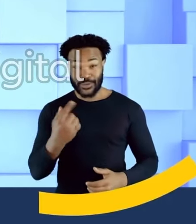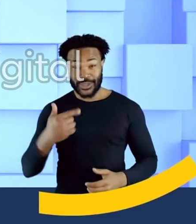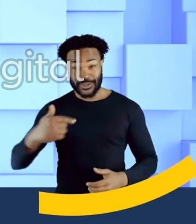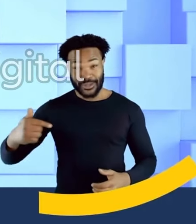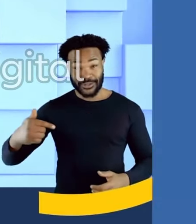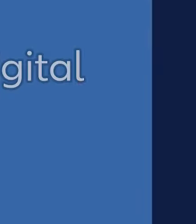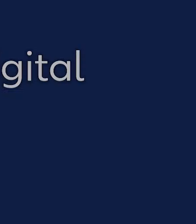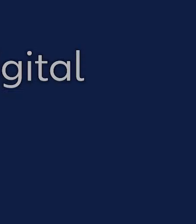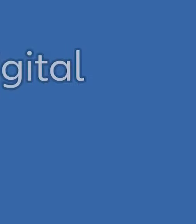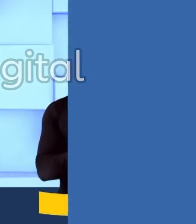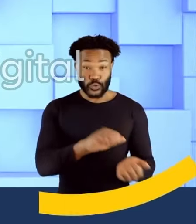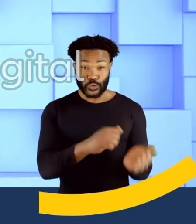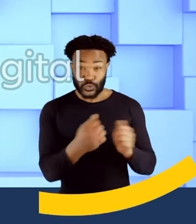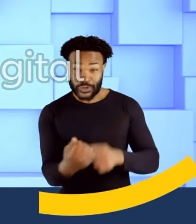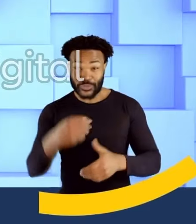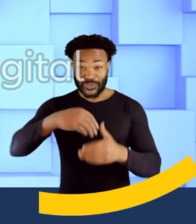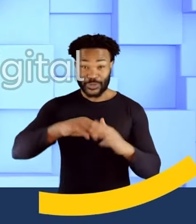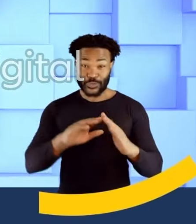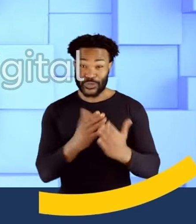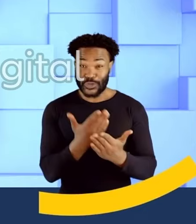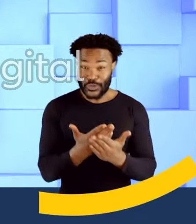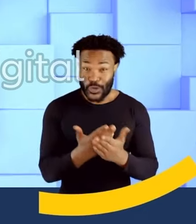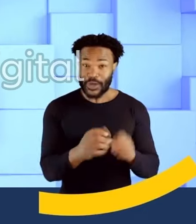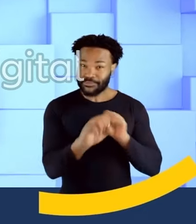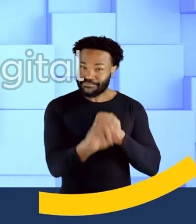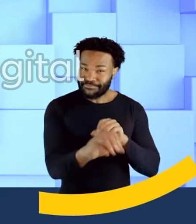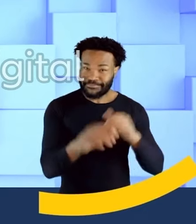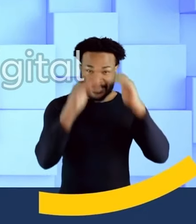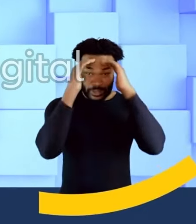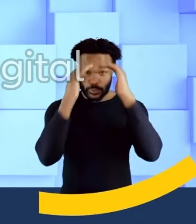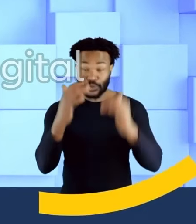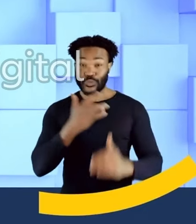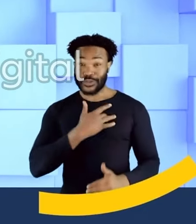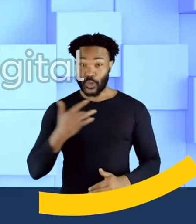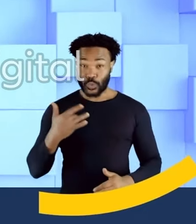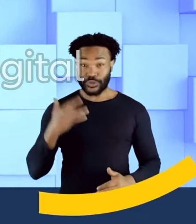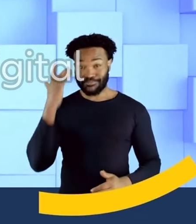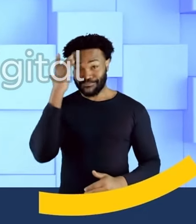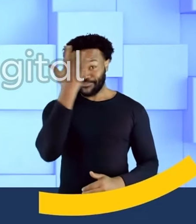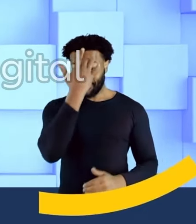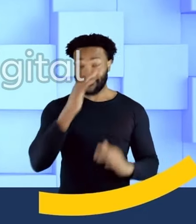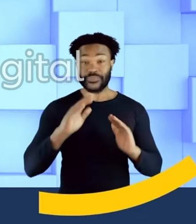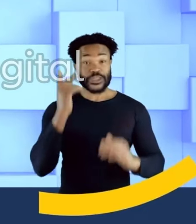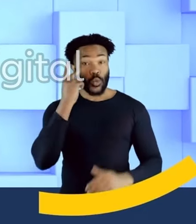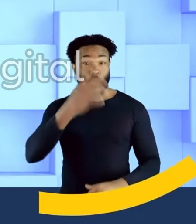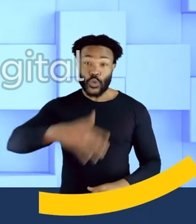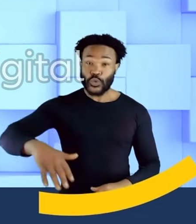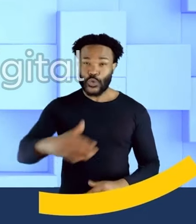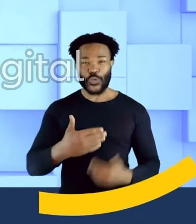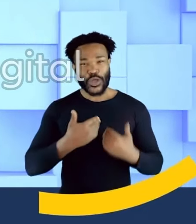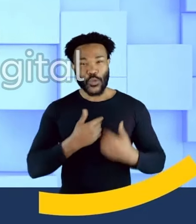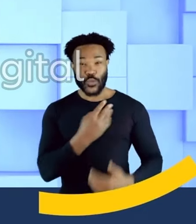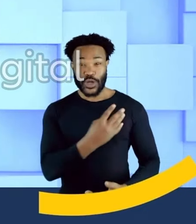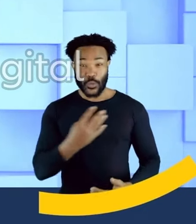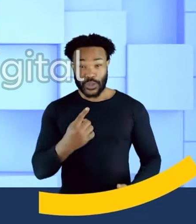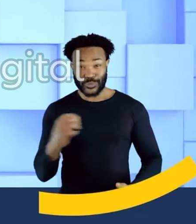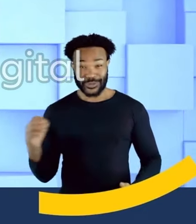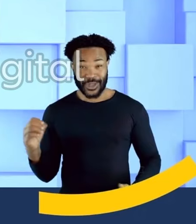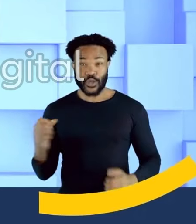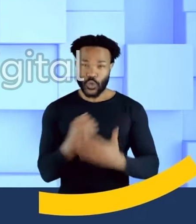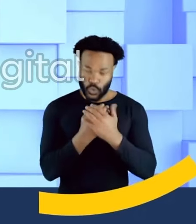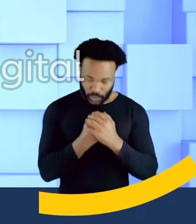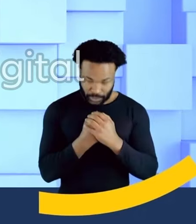-4-0-7-7. Artes Marciais nas escolas. Disciplina, respeito e saúde mental. Uma São Paulo para todos. Cédra Azevedo, 44